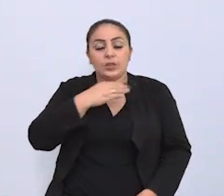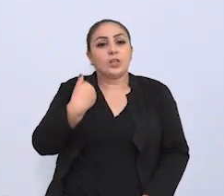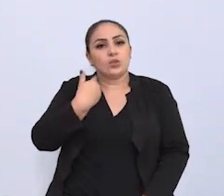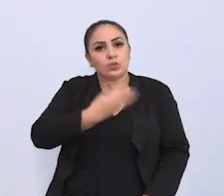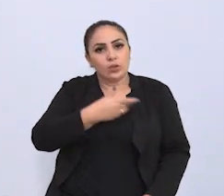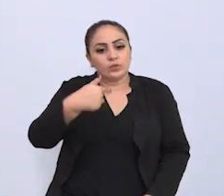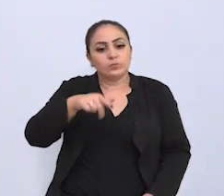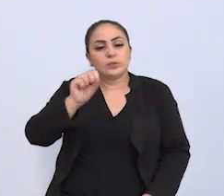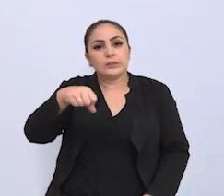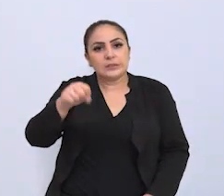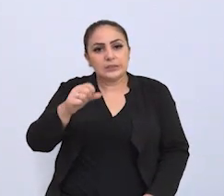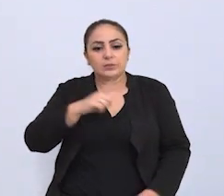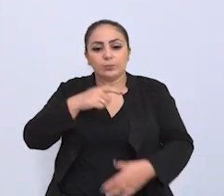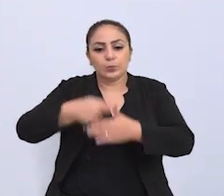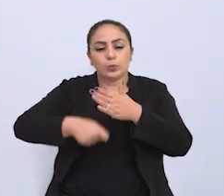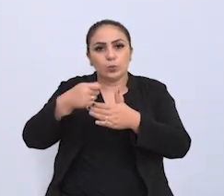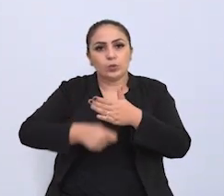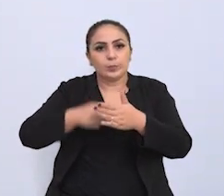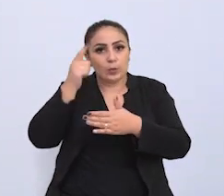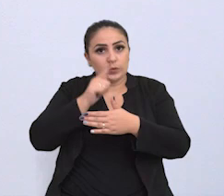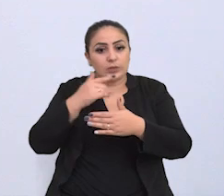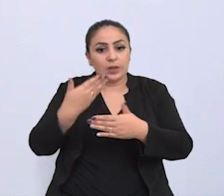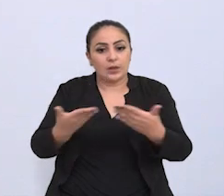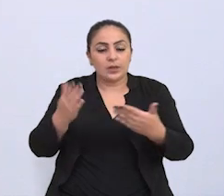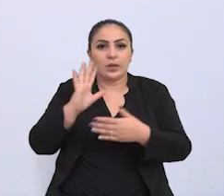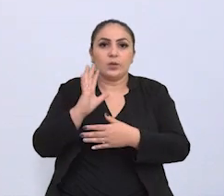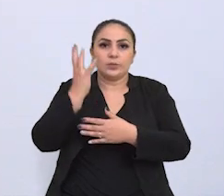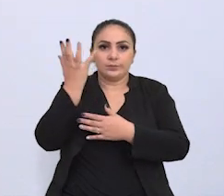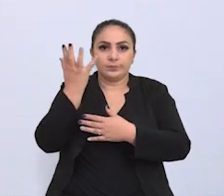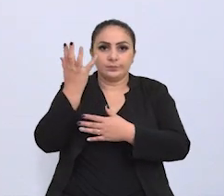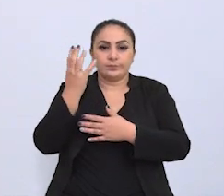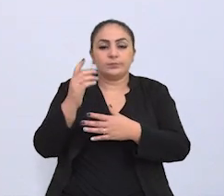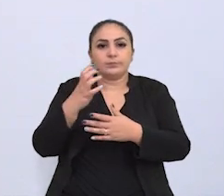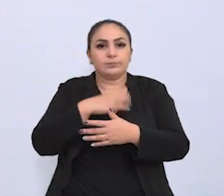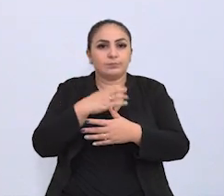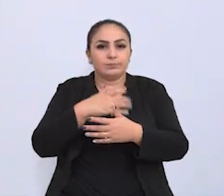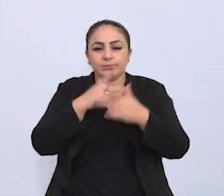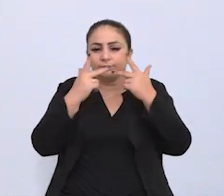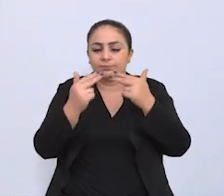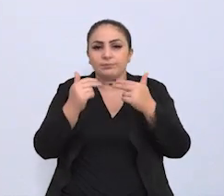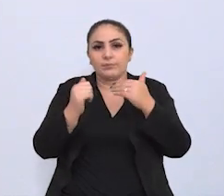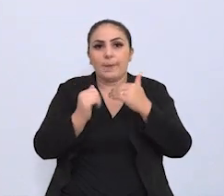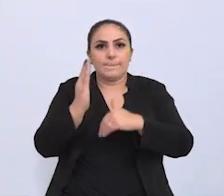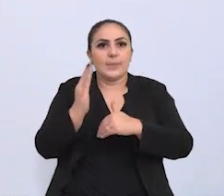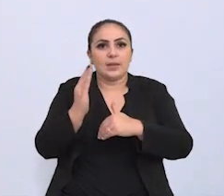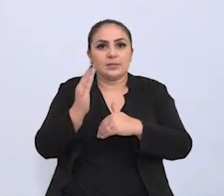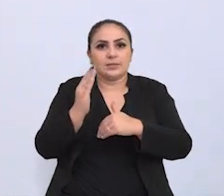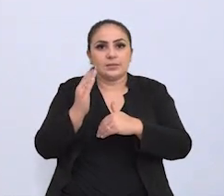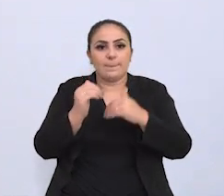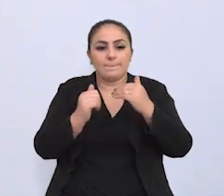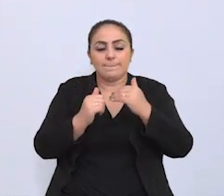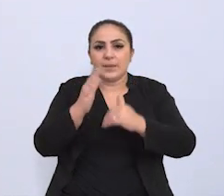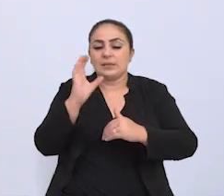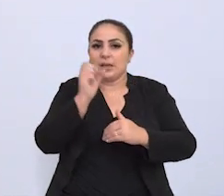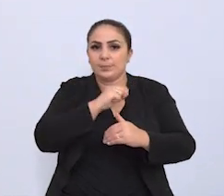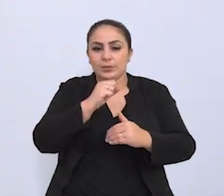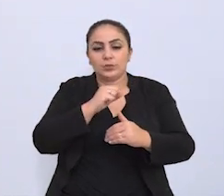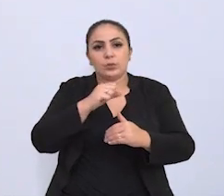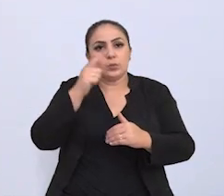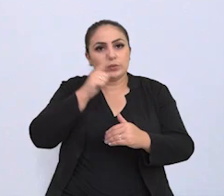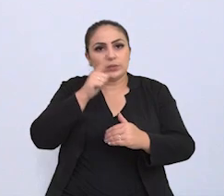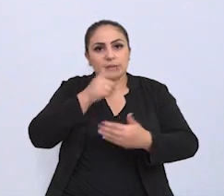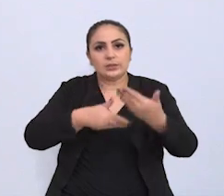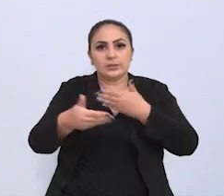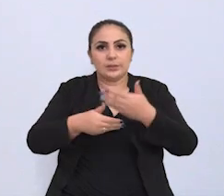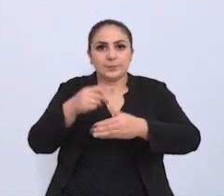e nós vamos estar batalhando para que isso aconteça de uma forma o quanto mais rápido